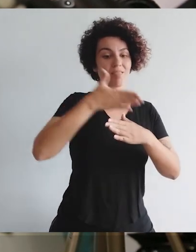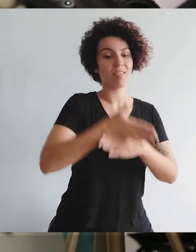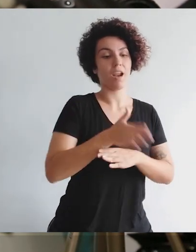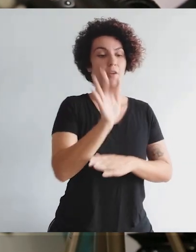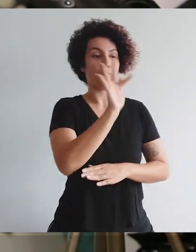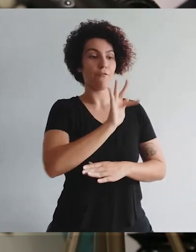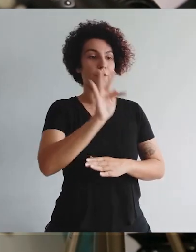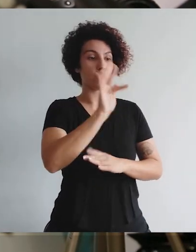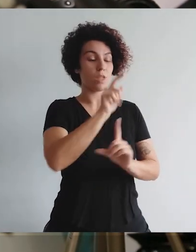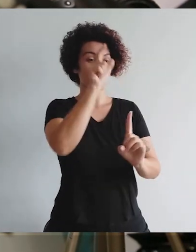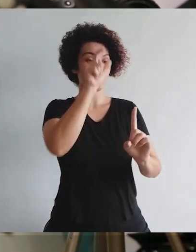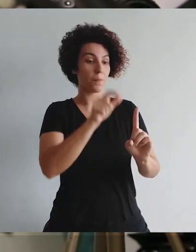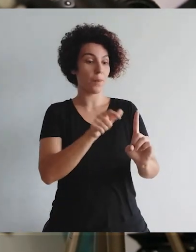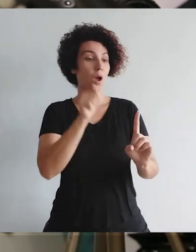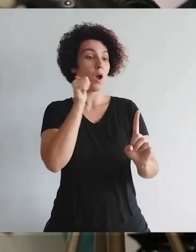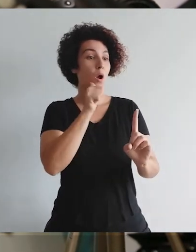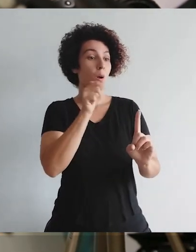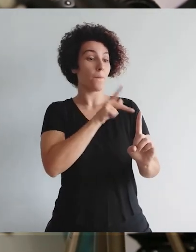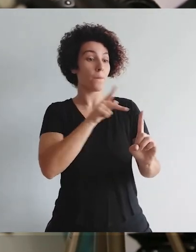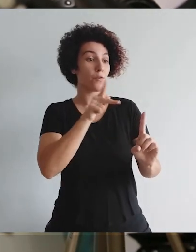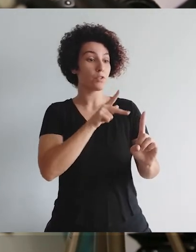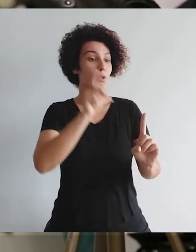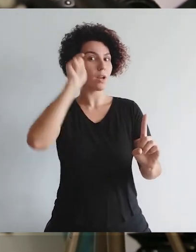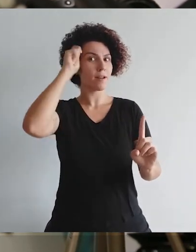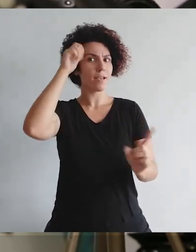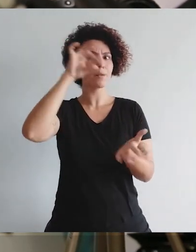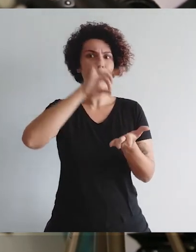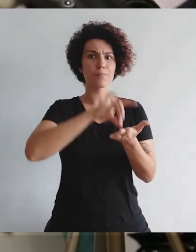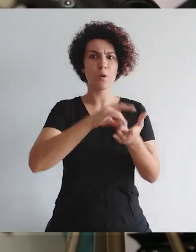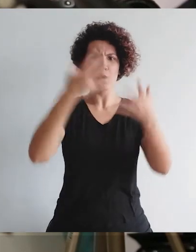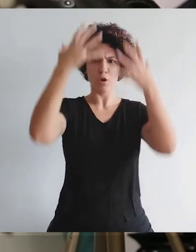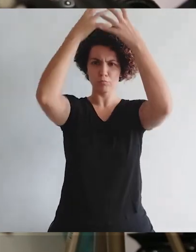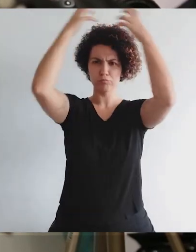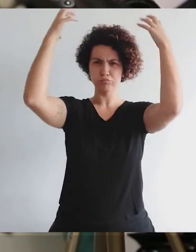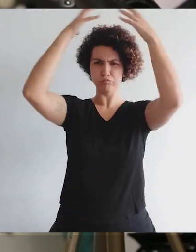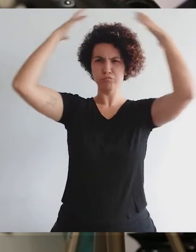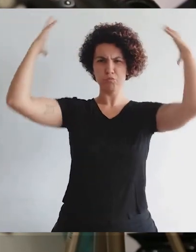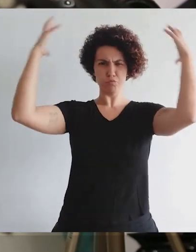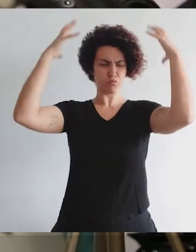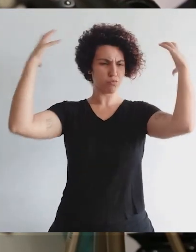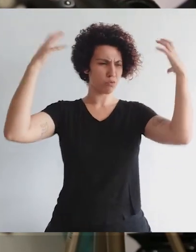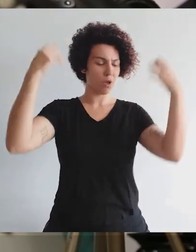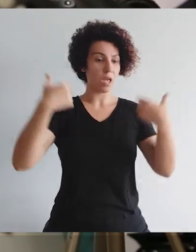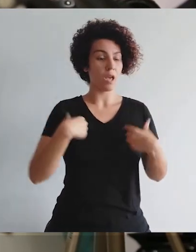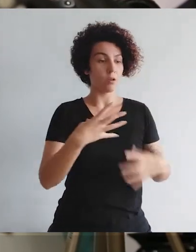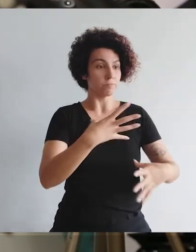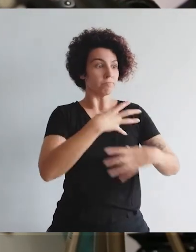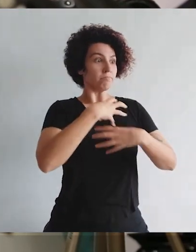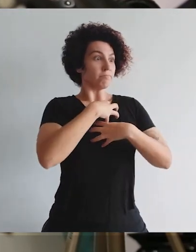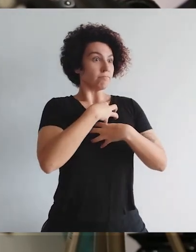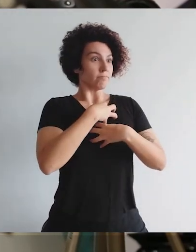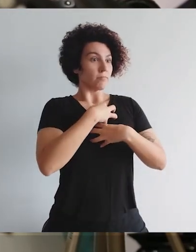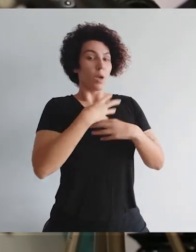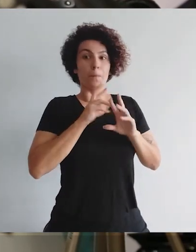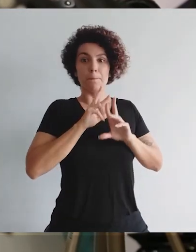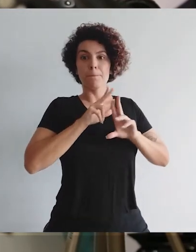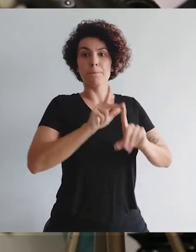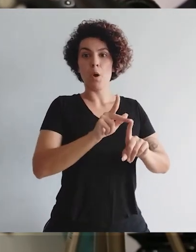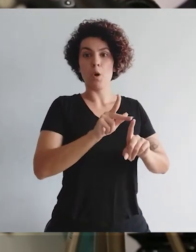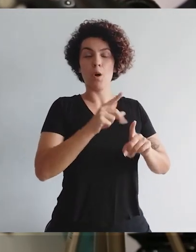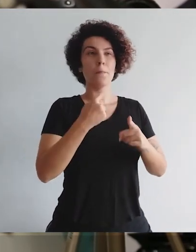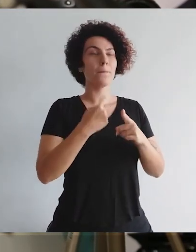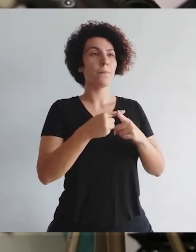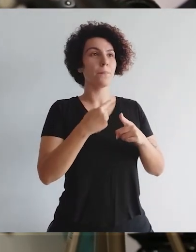entrei na faculdade, eu vi que eu tinha uma professora que ela era de fato negra, e tinha os cabelos crespos, sempre usando black, aquilo para mim fez muita diferença, porque